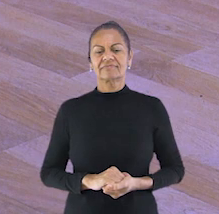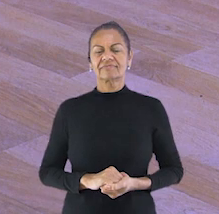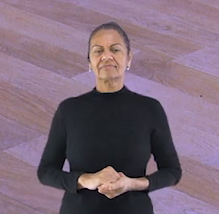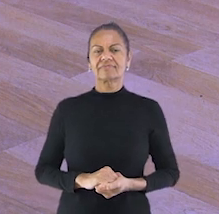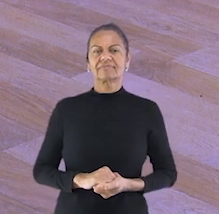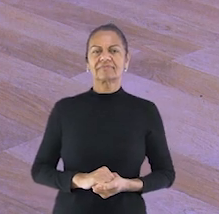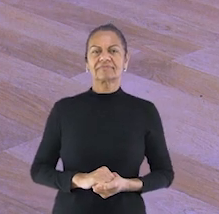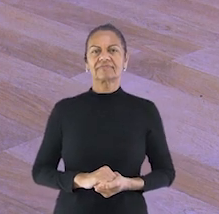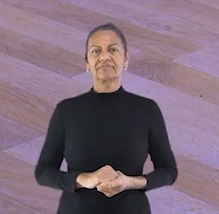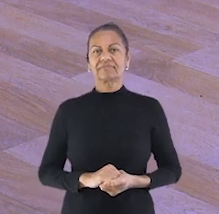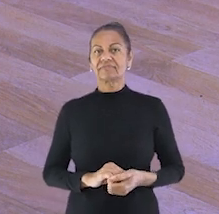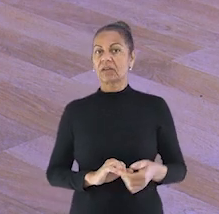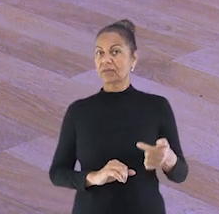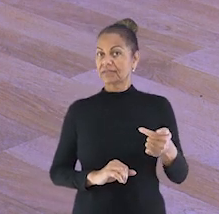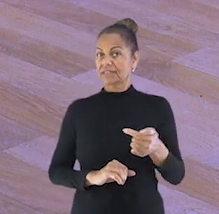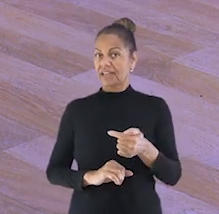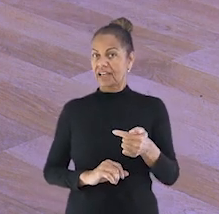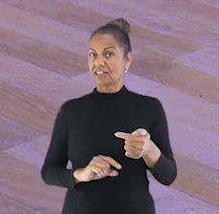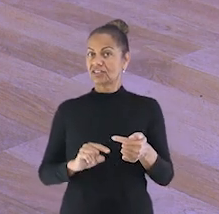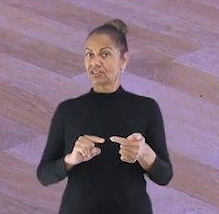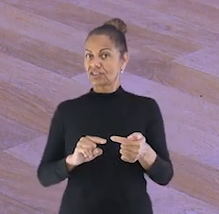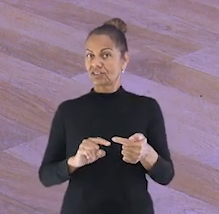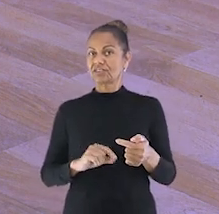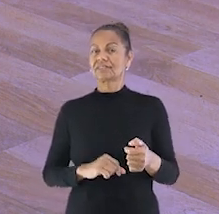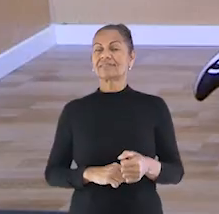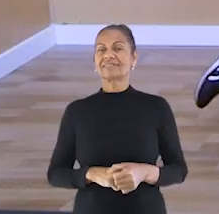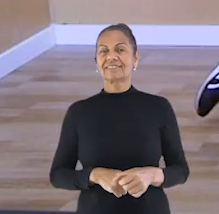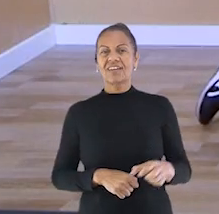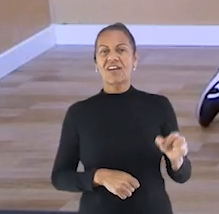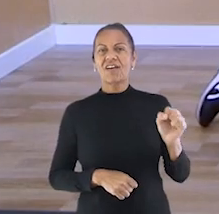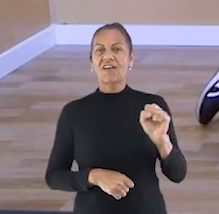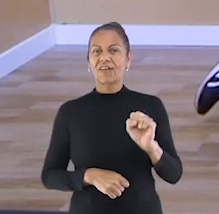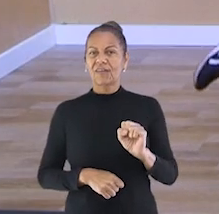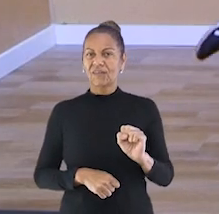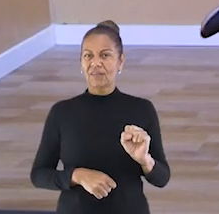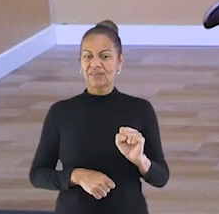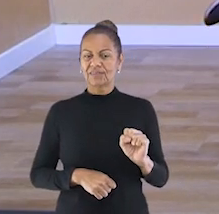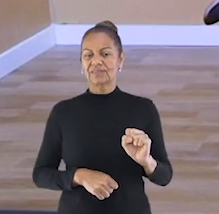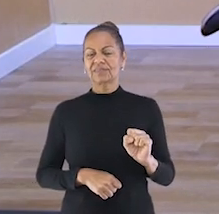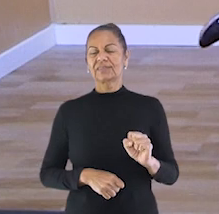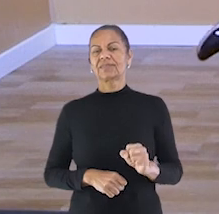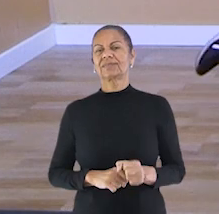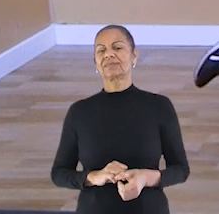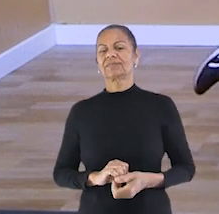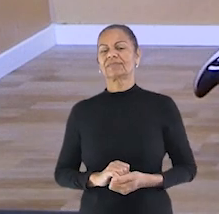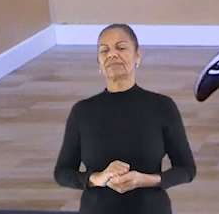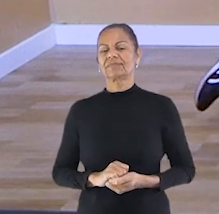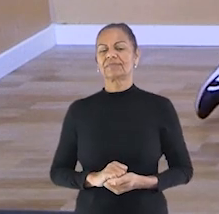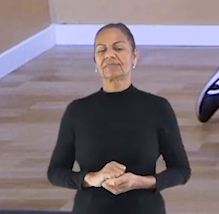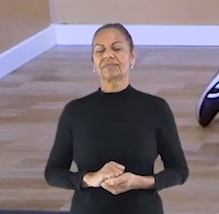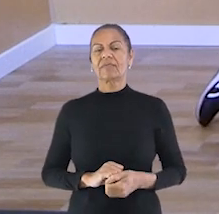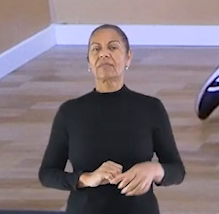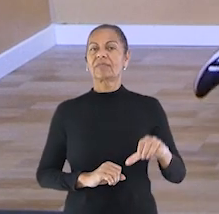seis. Volta tudo, sete, oito,